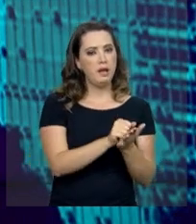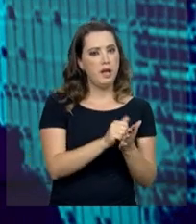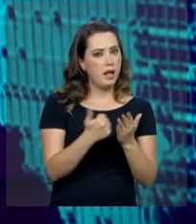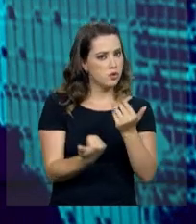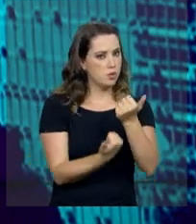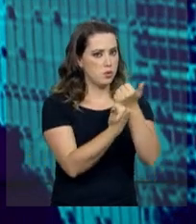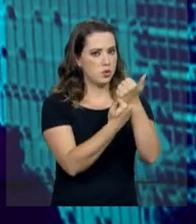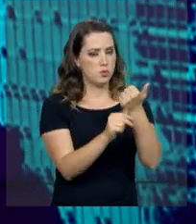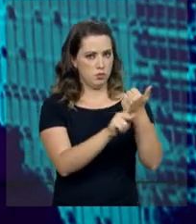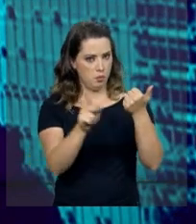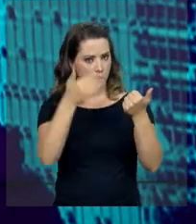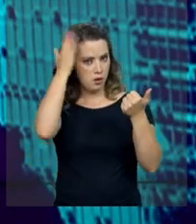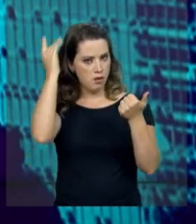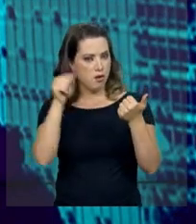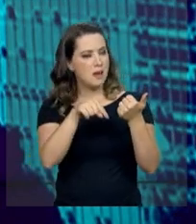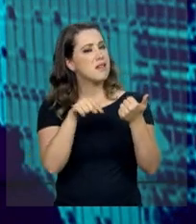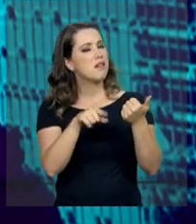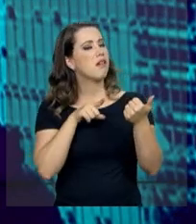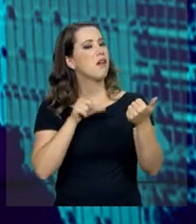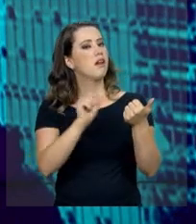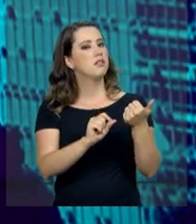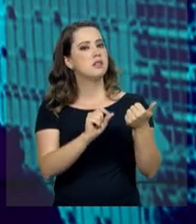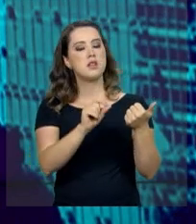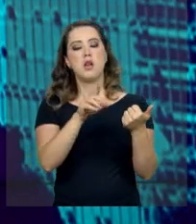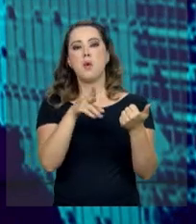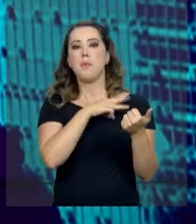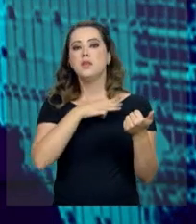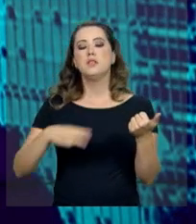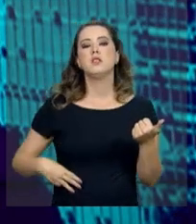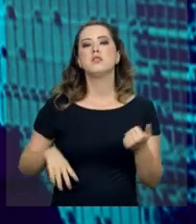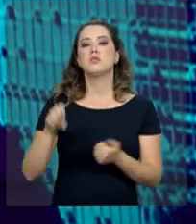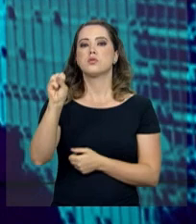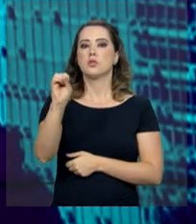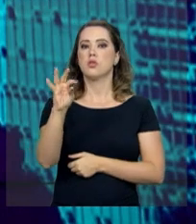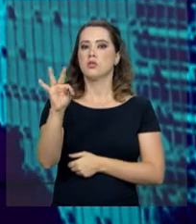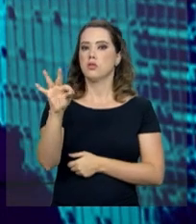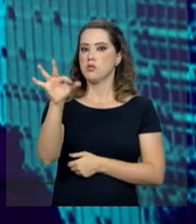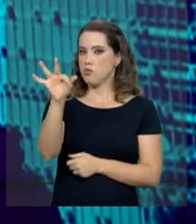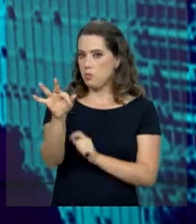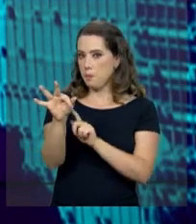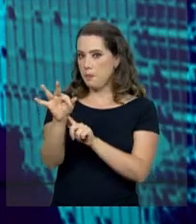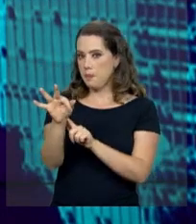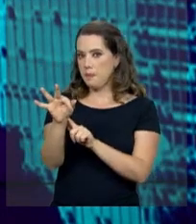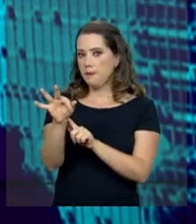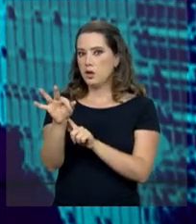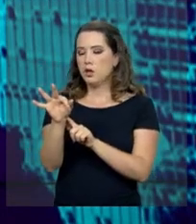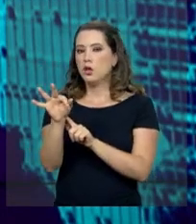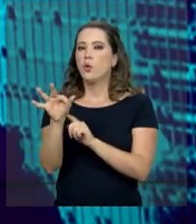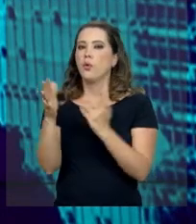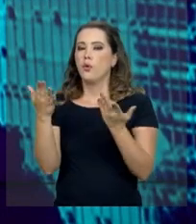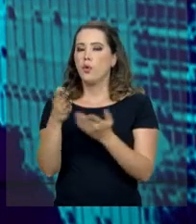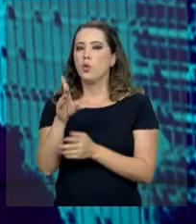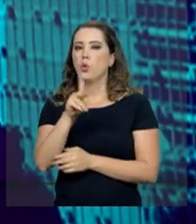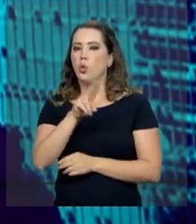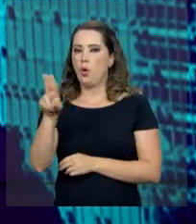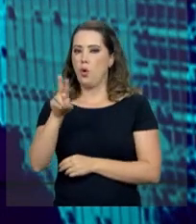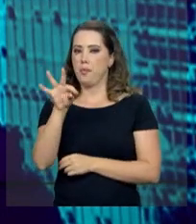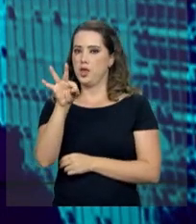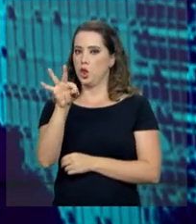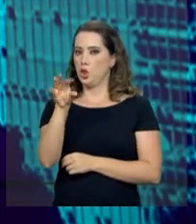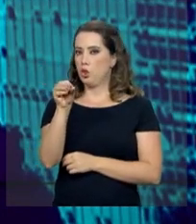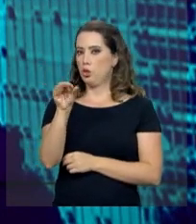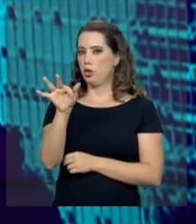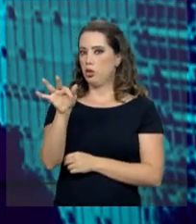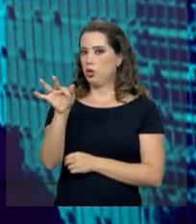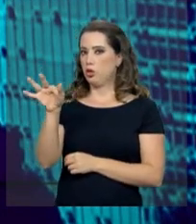o cargo interino de presidente da República é do ministro Dias Toffoli, presidente do Supremo Tribunal Federal. Na agenda de hoje,